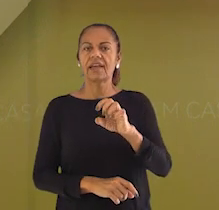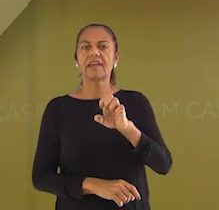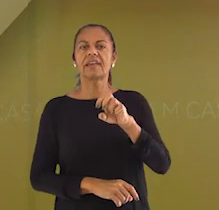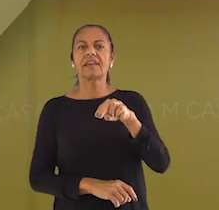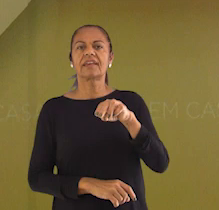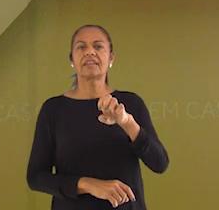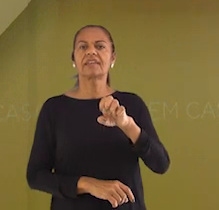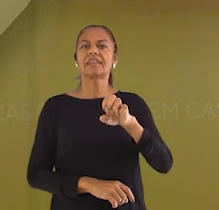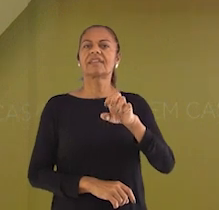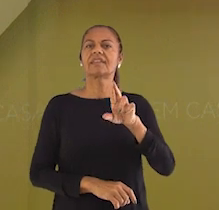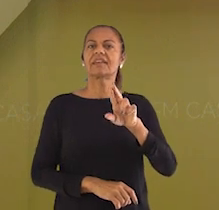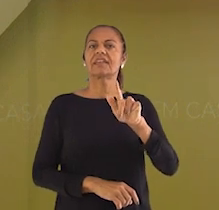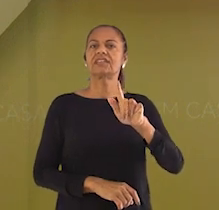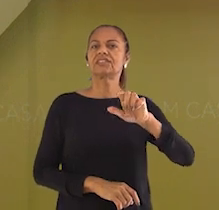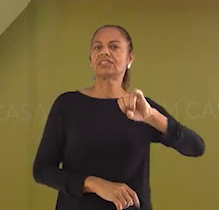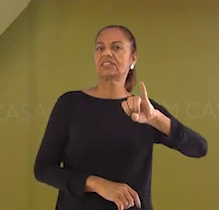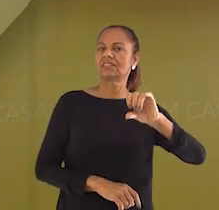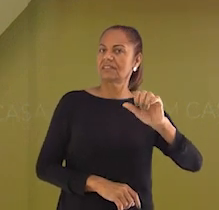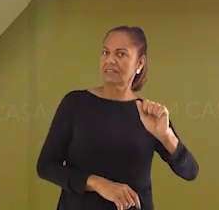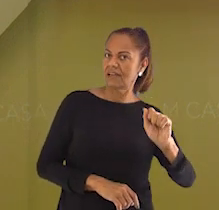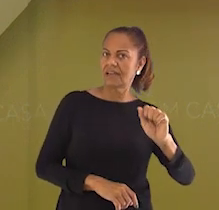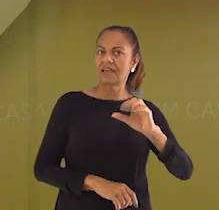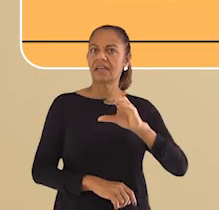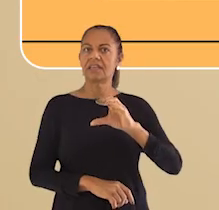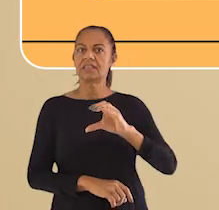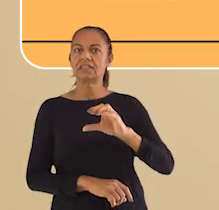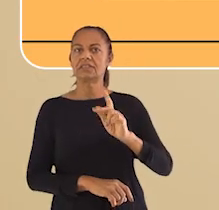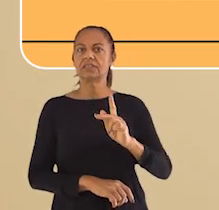e choque. Vou te dar um tempo.